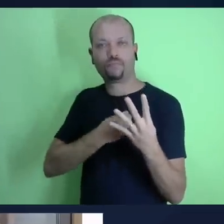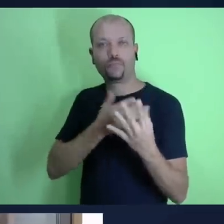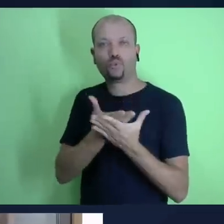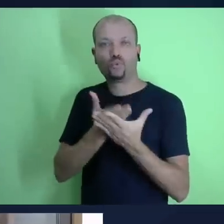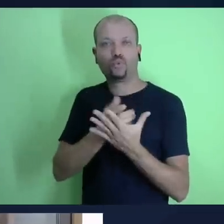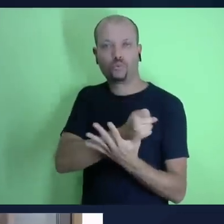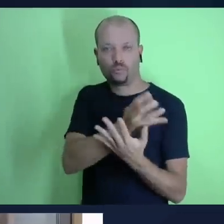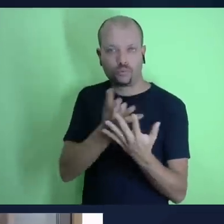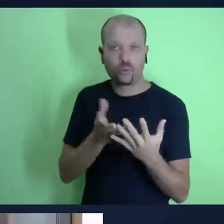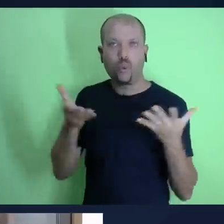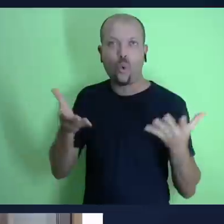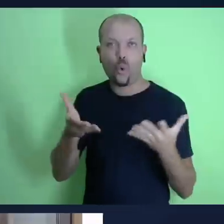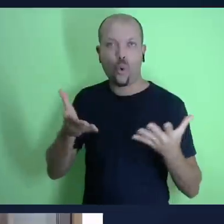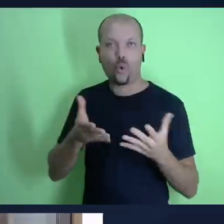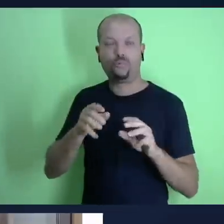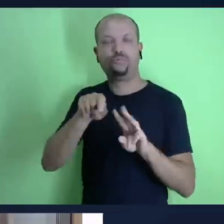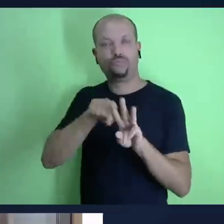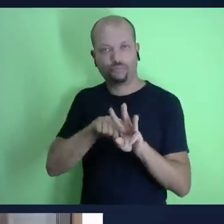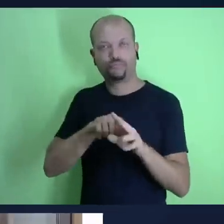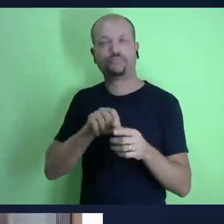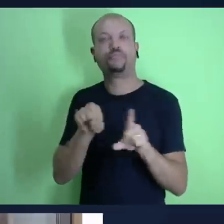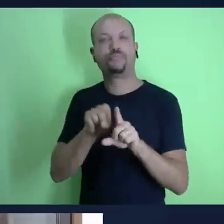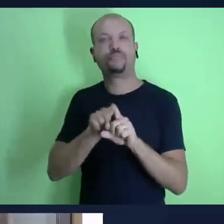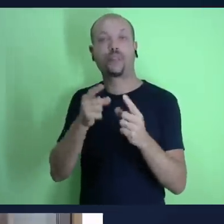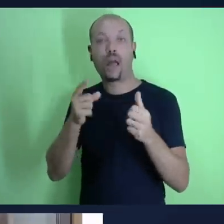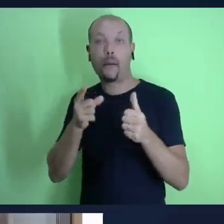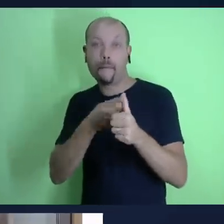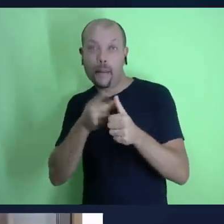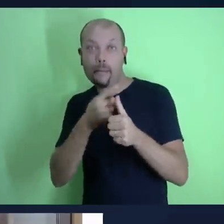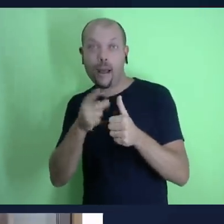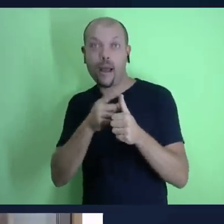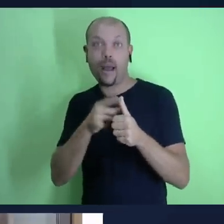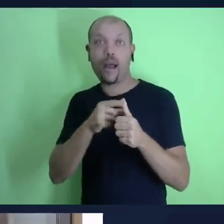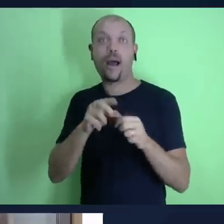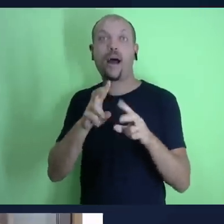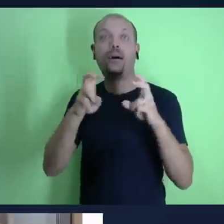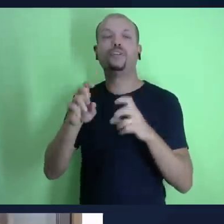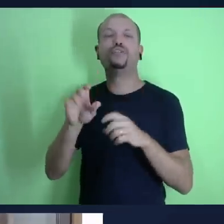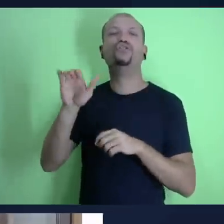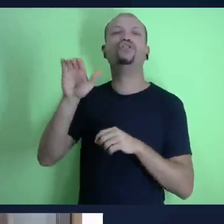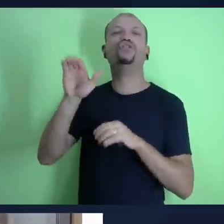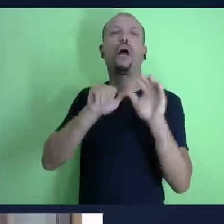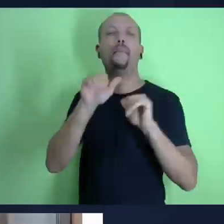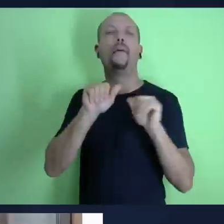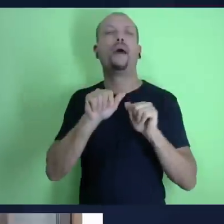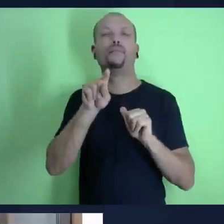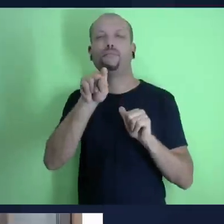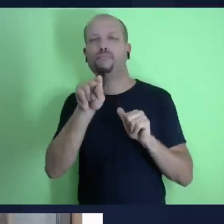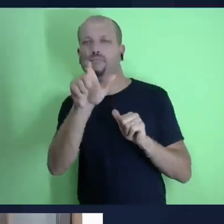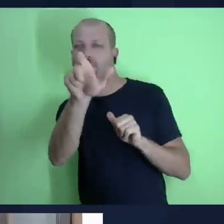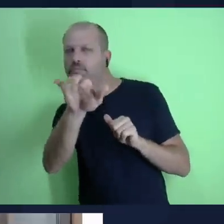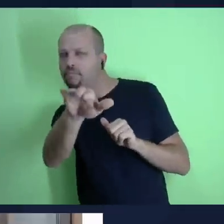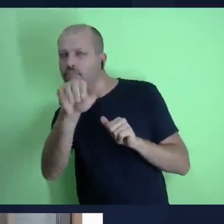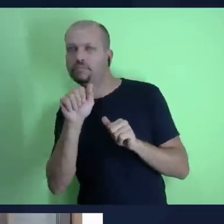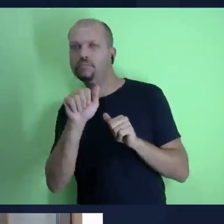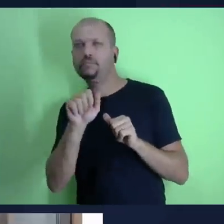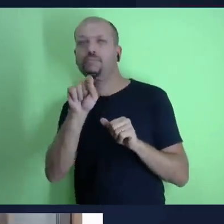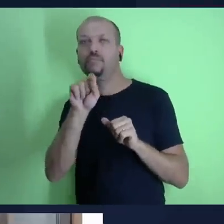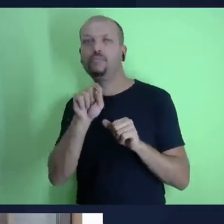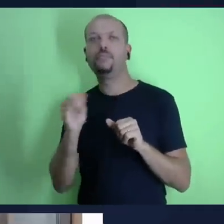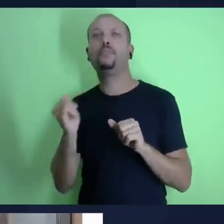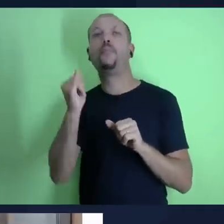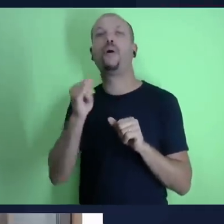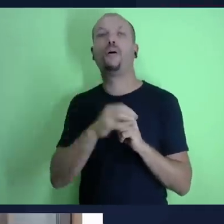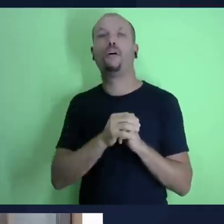família de deus no estudo dessa semana nós vamos falar exatamente dos privilégios e responsabilidades